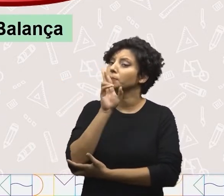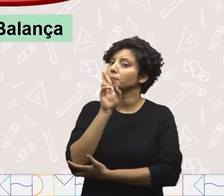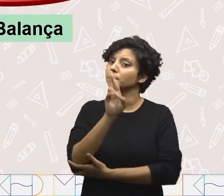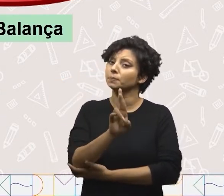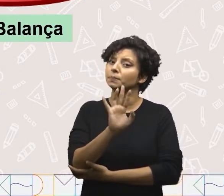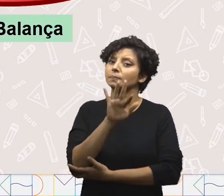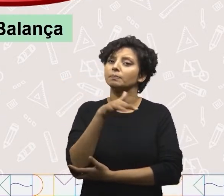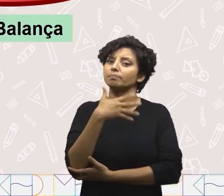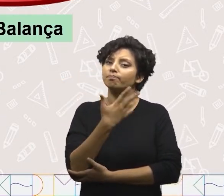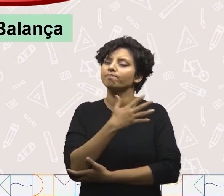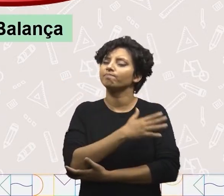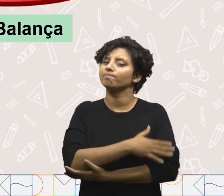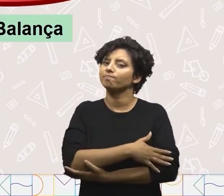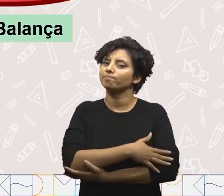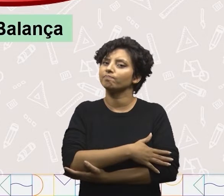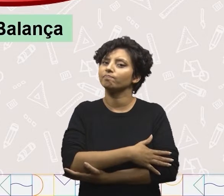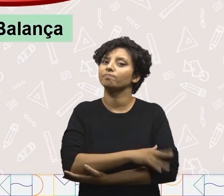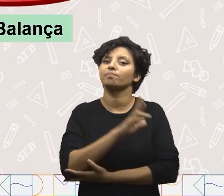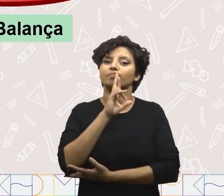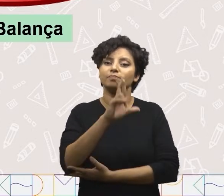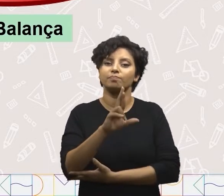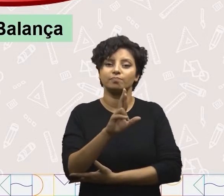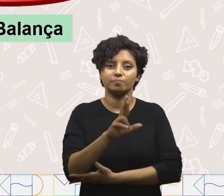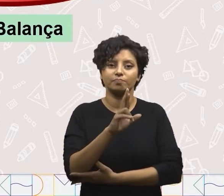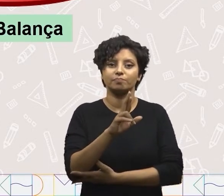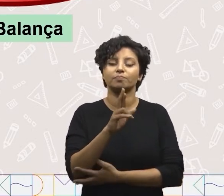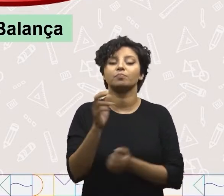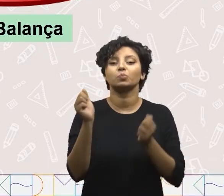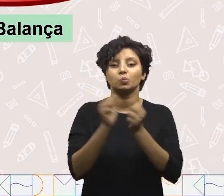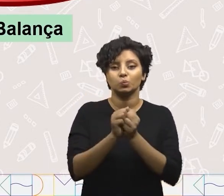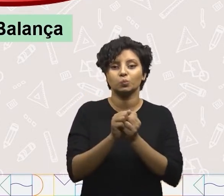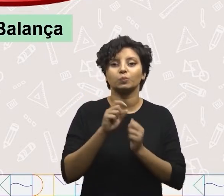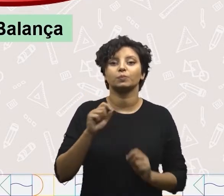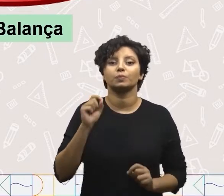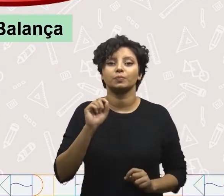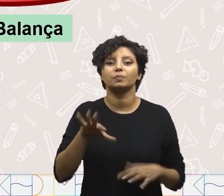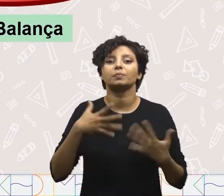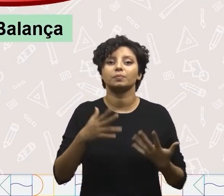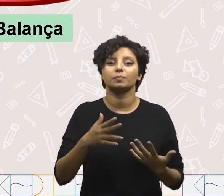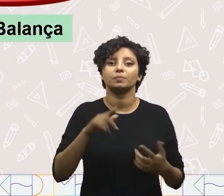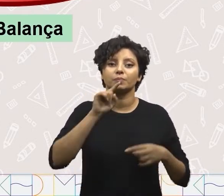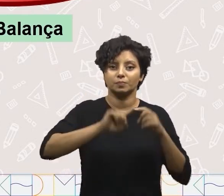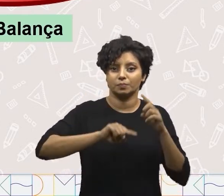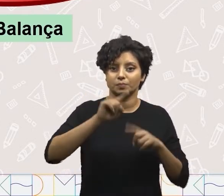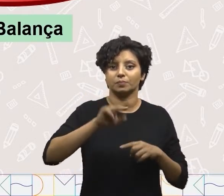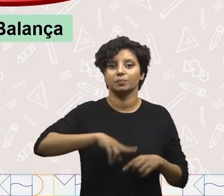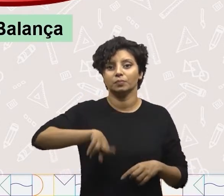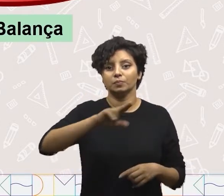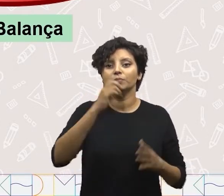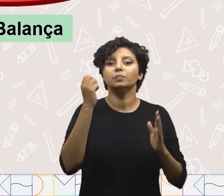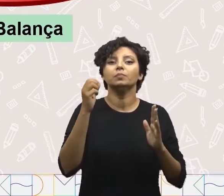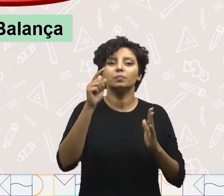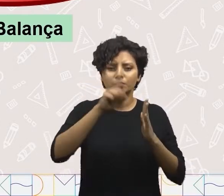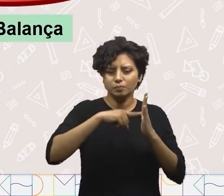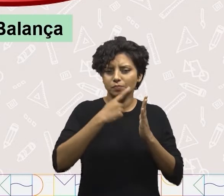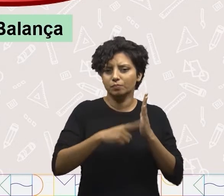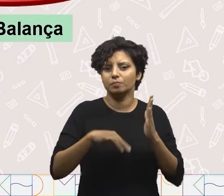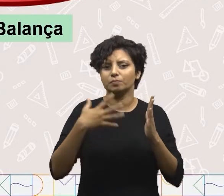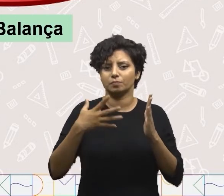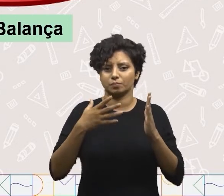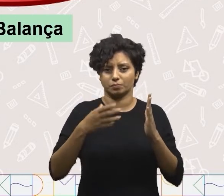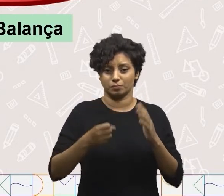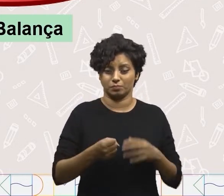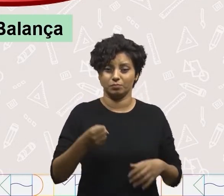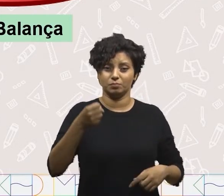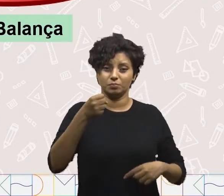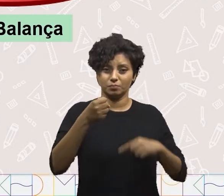respondam. Vamos responder a atividade número 1. Qual dos objetos você marcou? A jarra